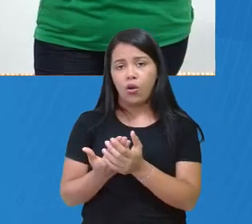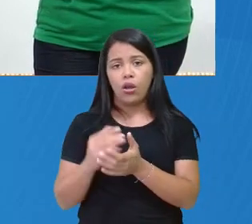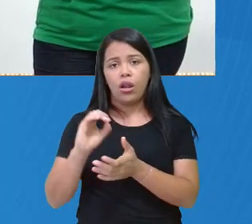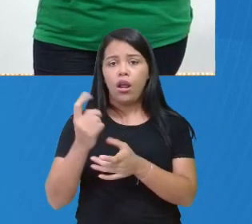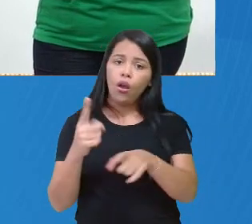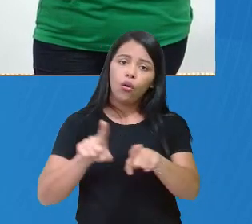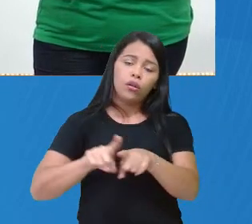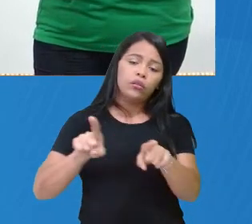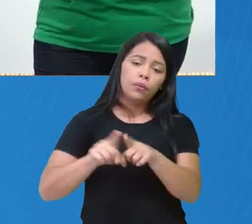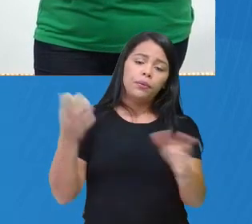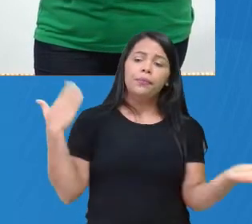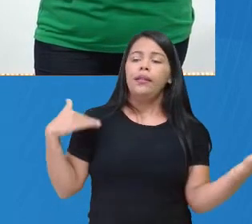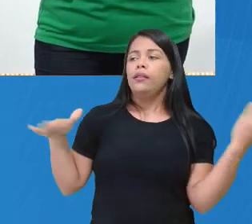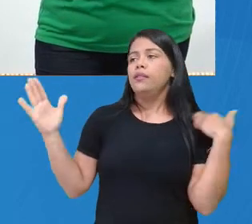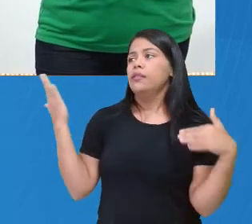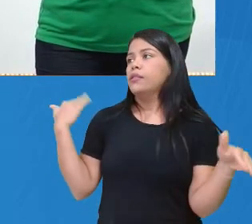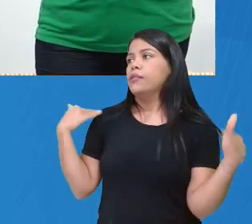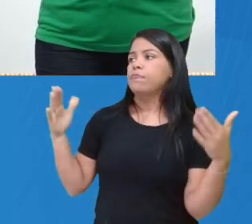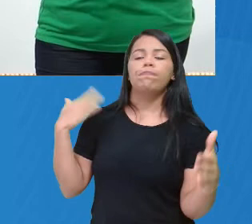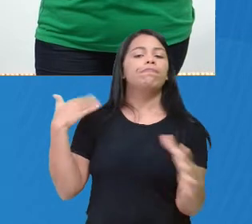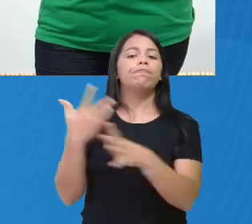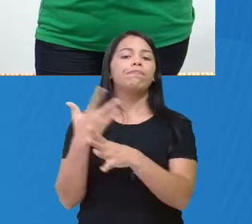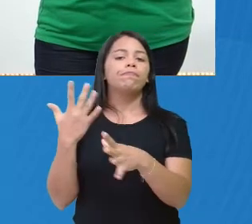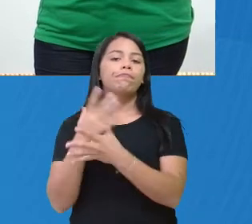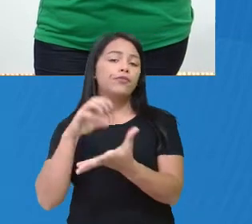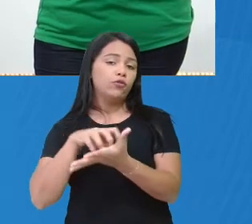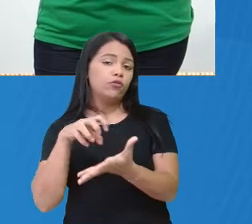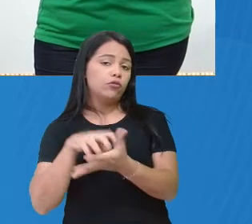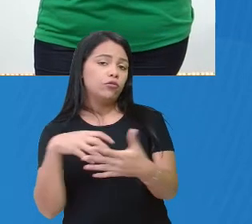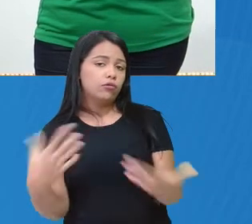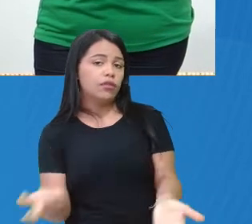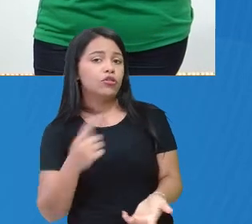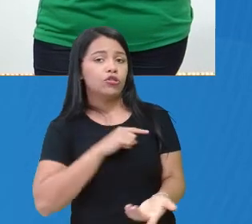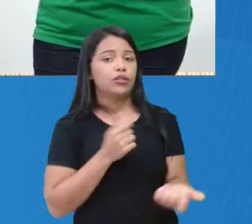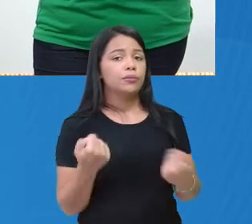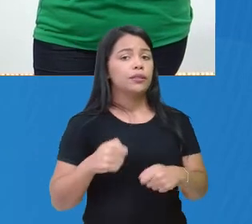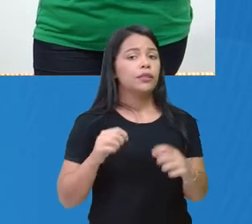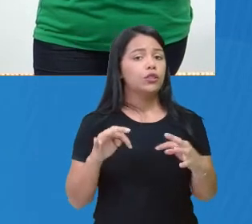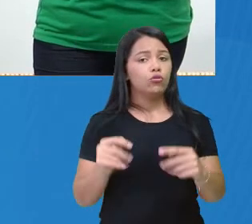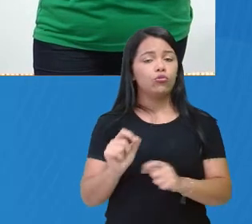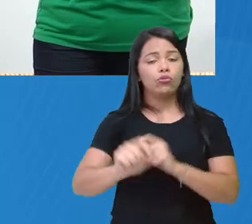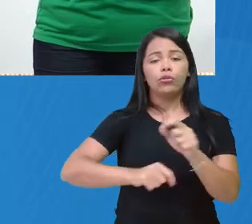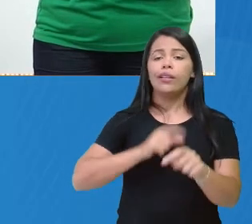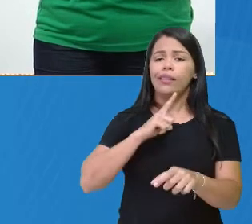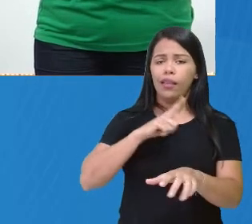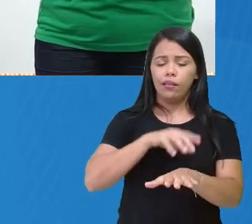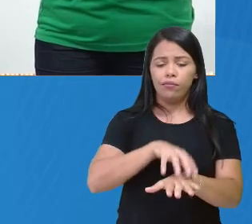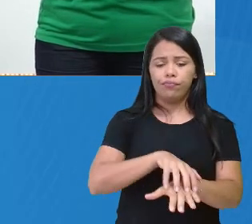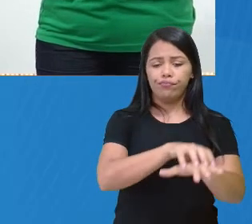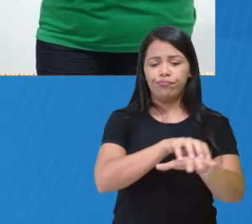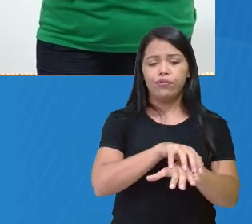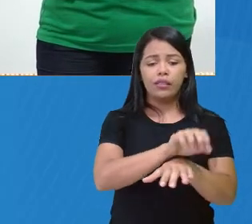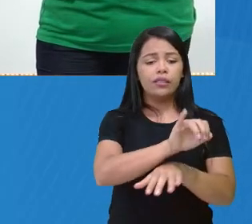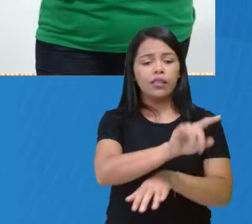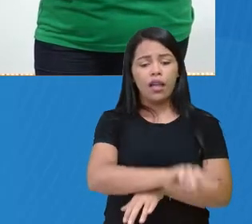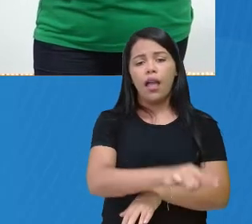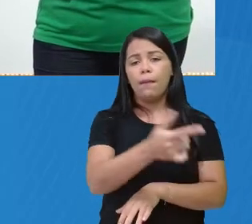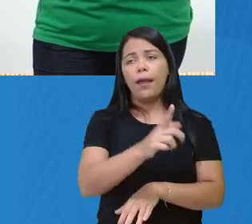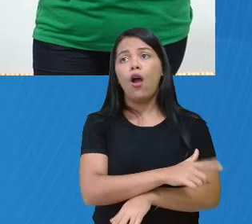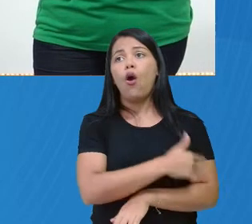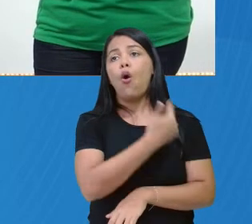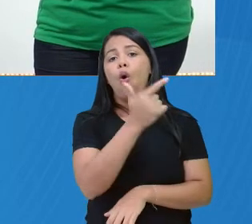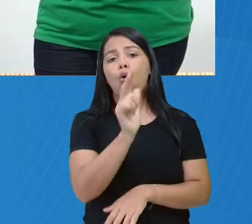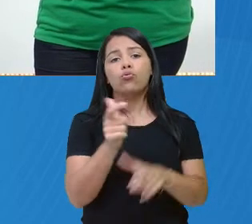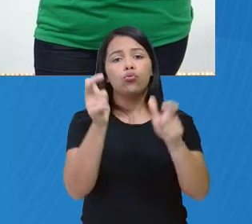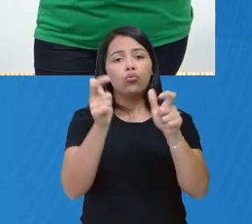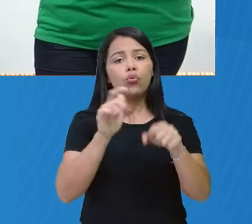passear na cidade. Para tudo, nós precisamos de um meio de transporte, se for para um outro local